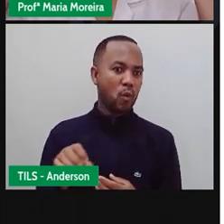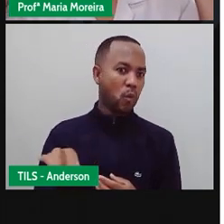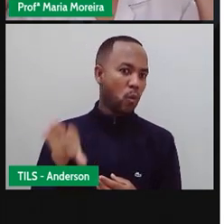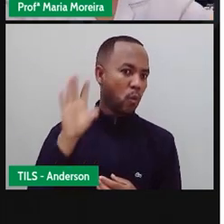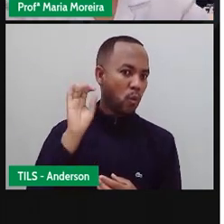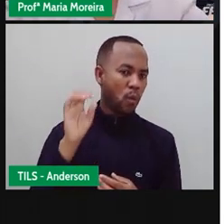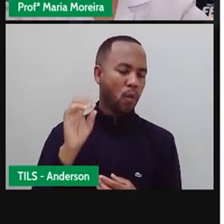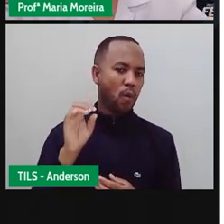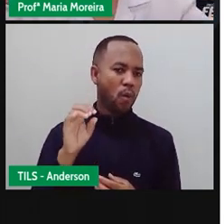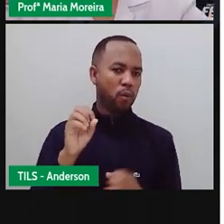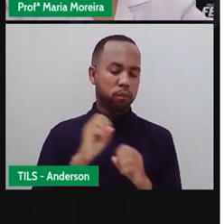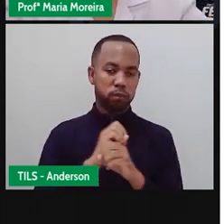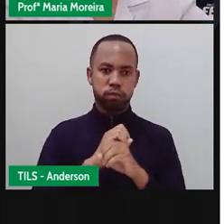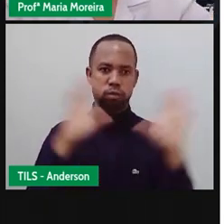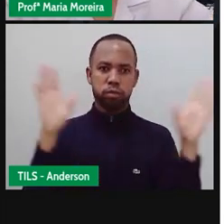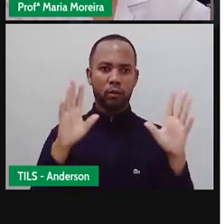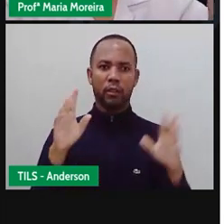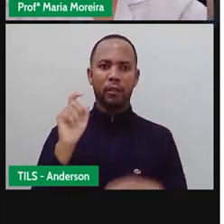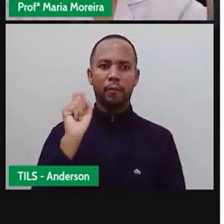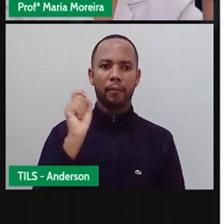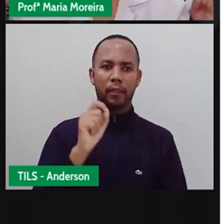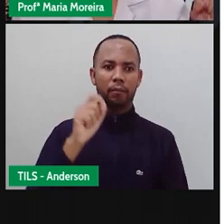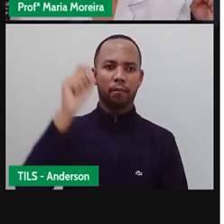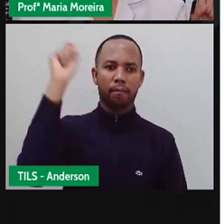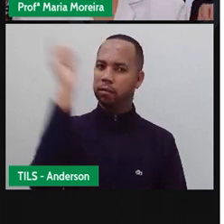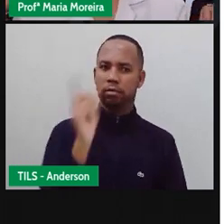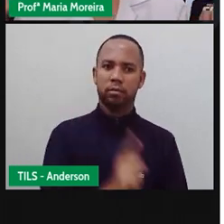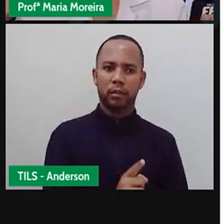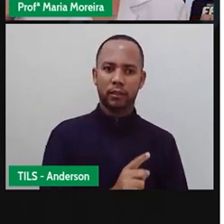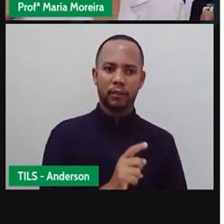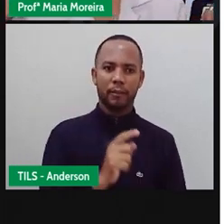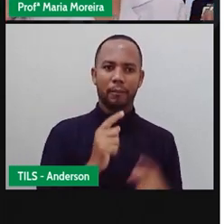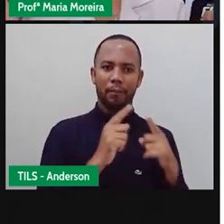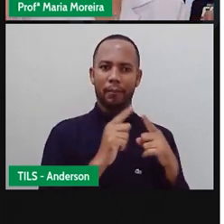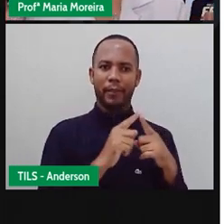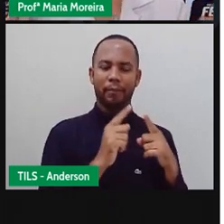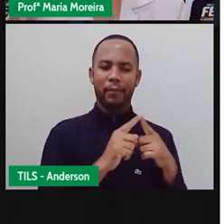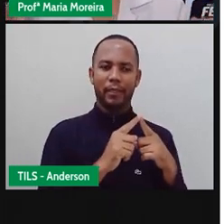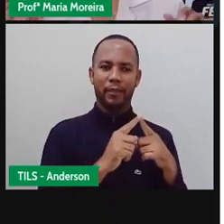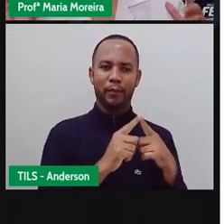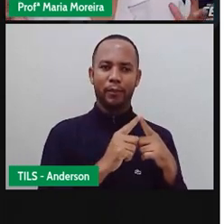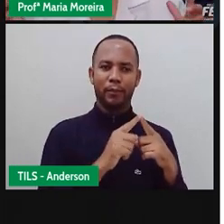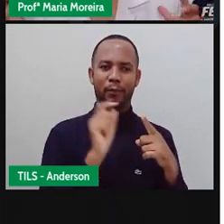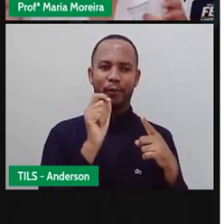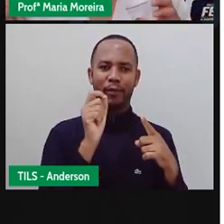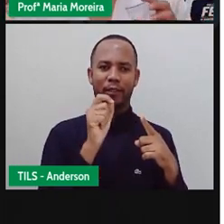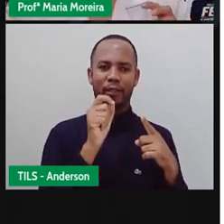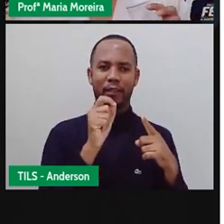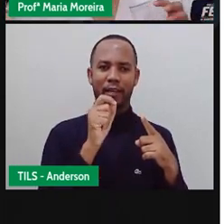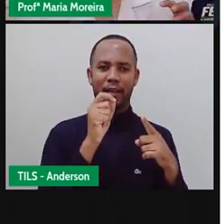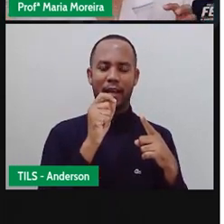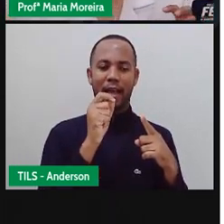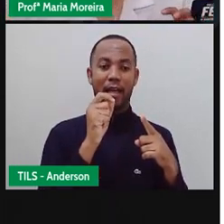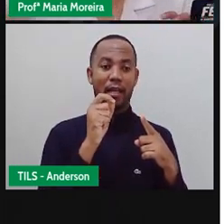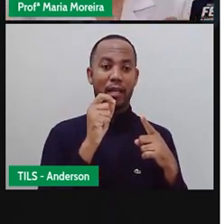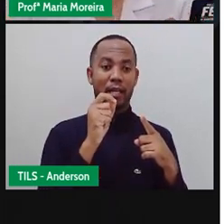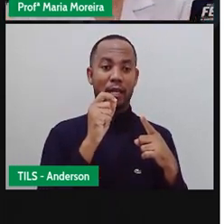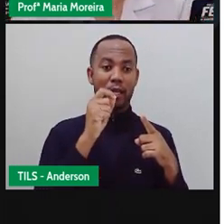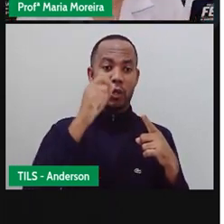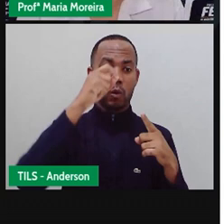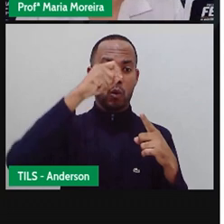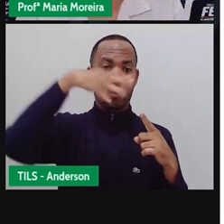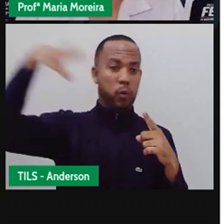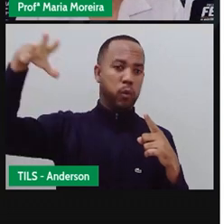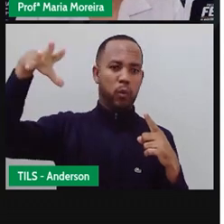Quando a gente vê aquele relâmpago Primeiro vem o clarão E aí depois vem o som Porque o som Ele viaja mais